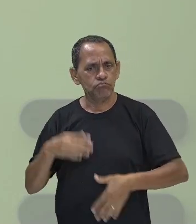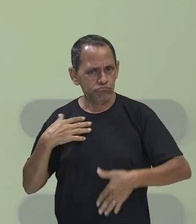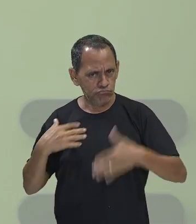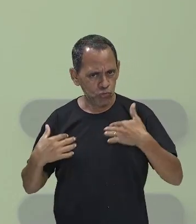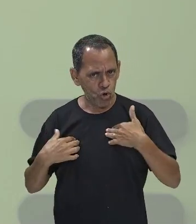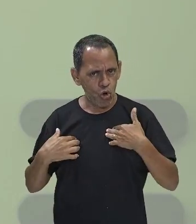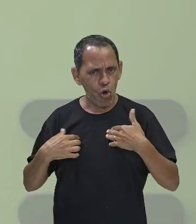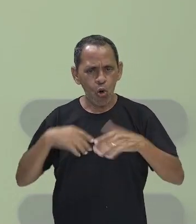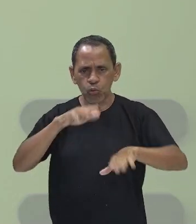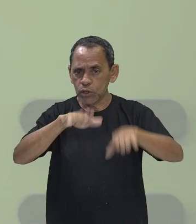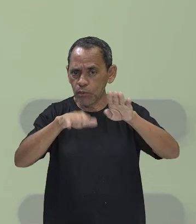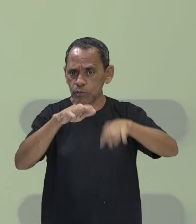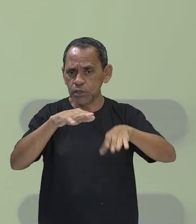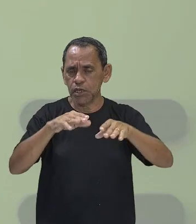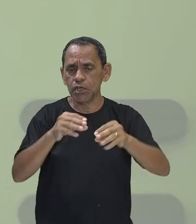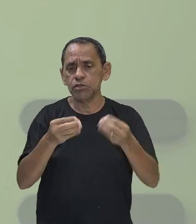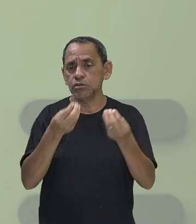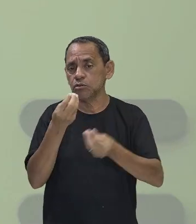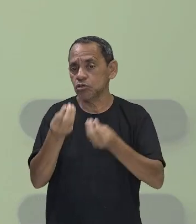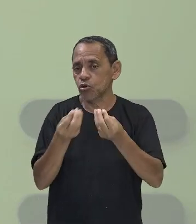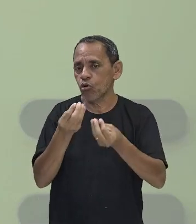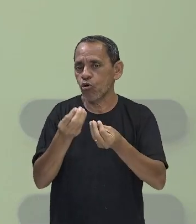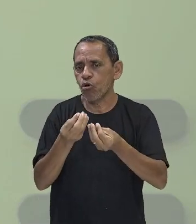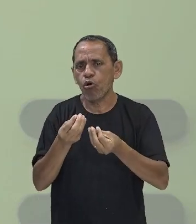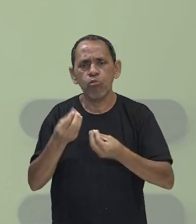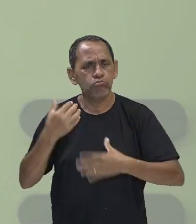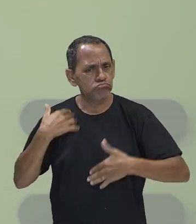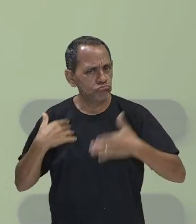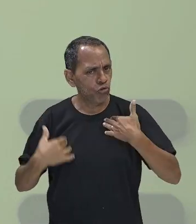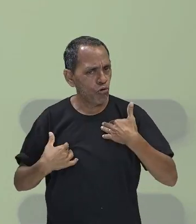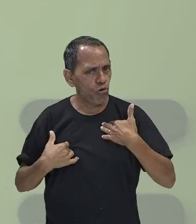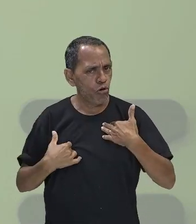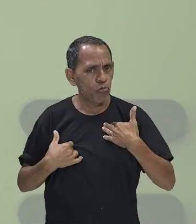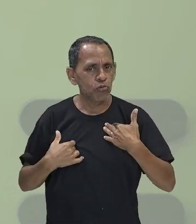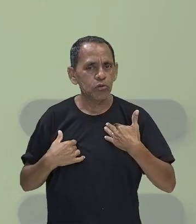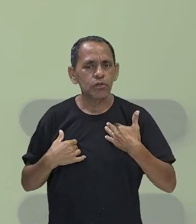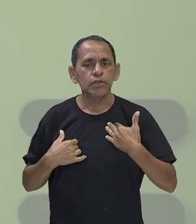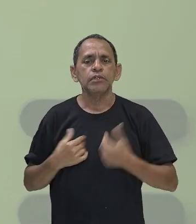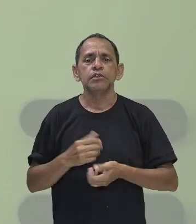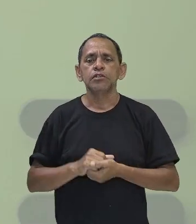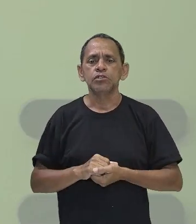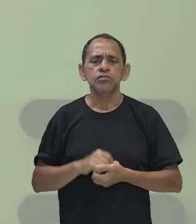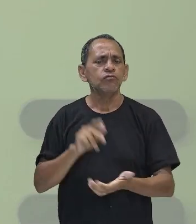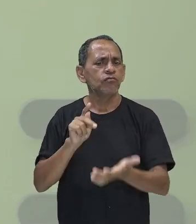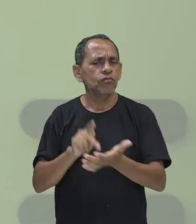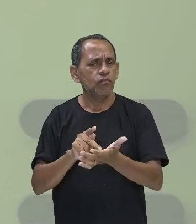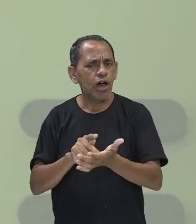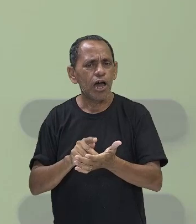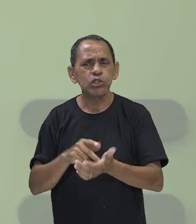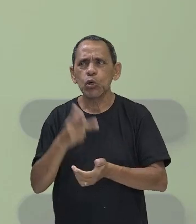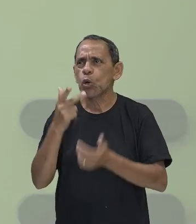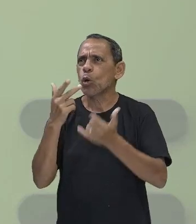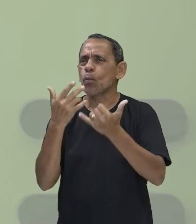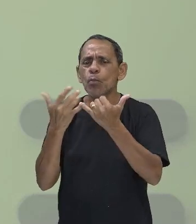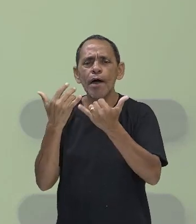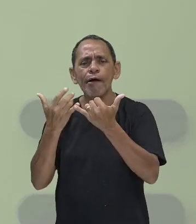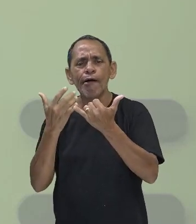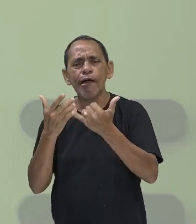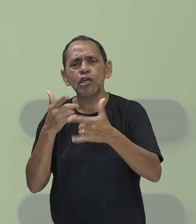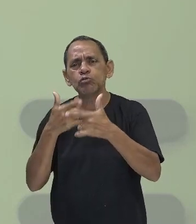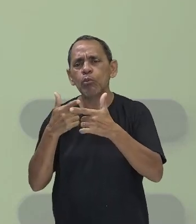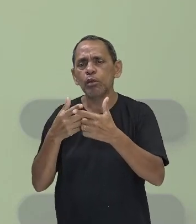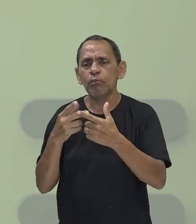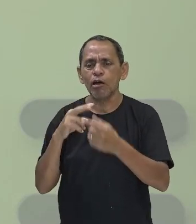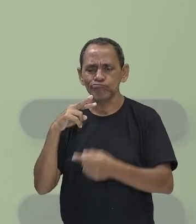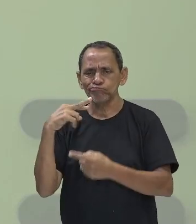predisposição dele, ele acaba nos sabotando. As doenças autoimunes, eu chamo isso de uma espécie